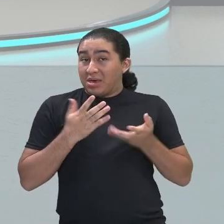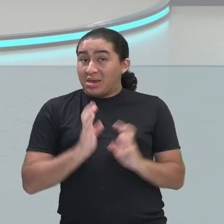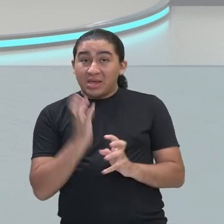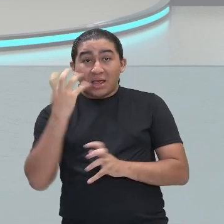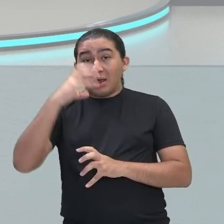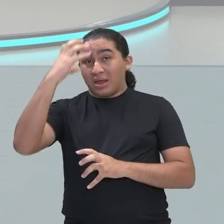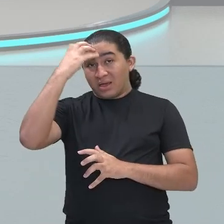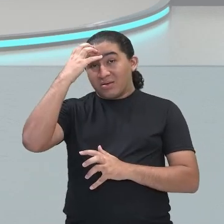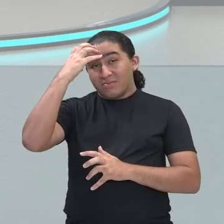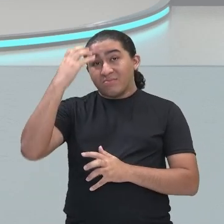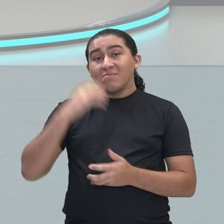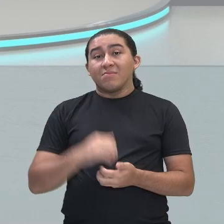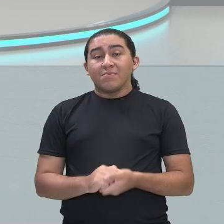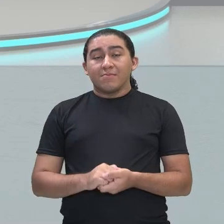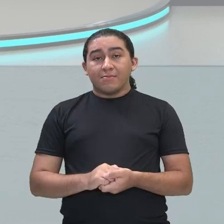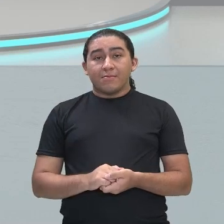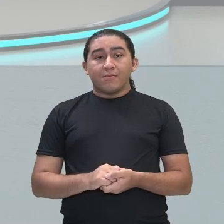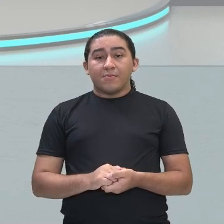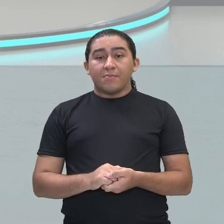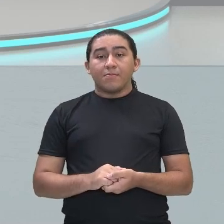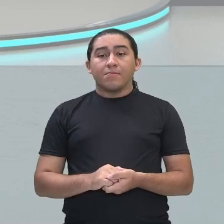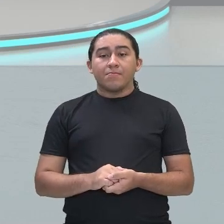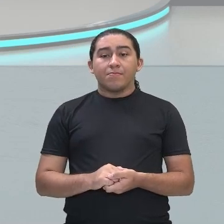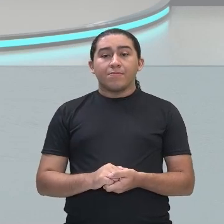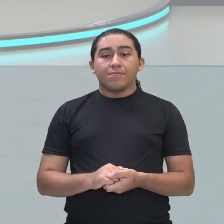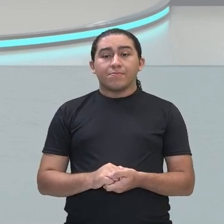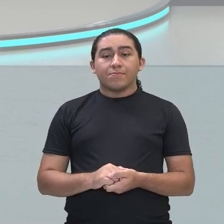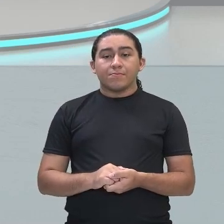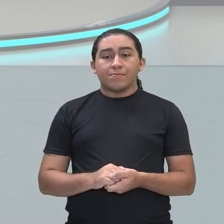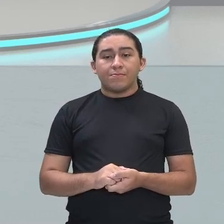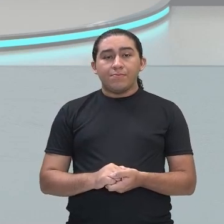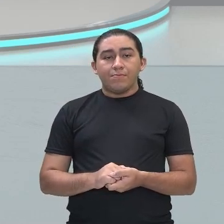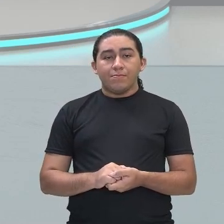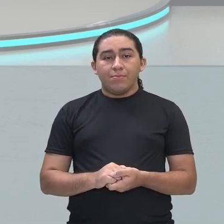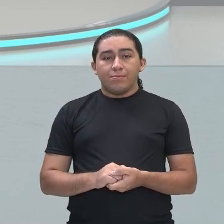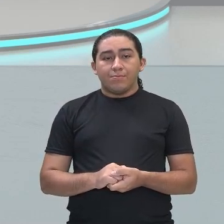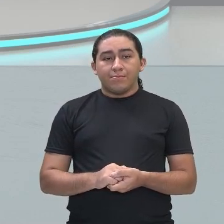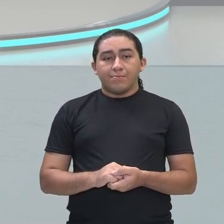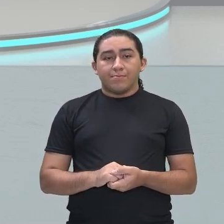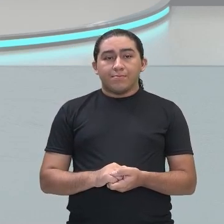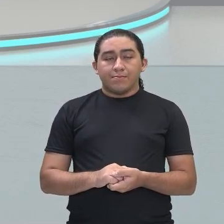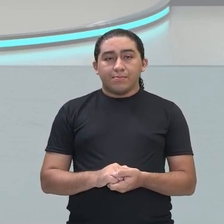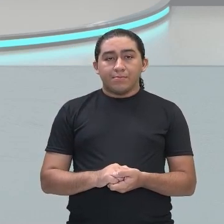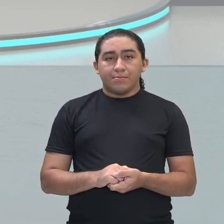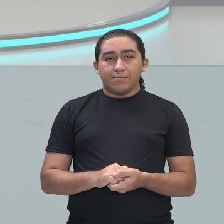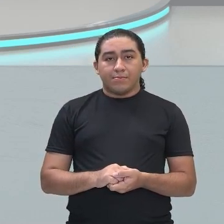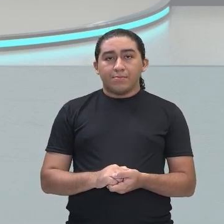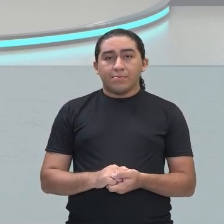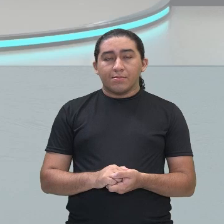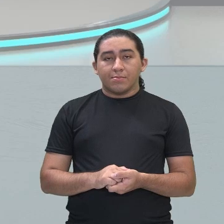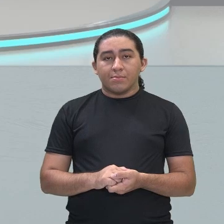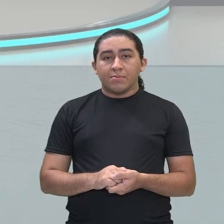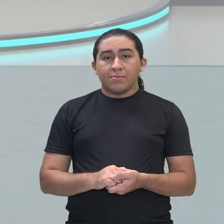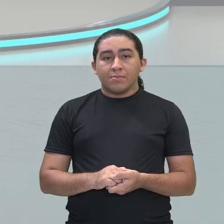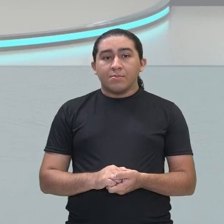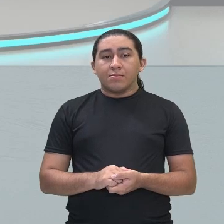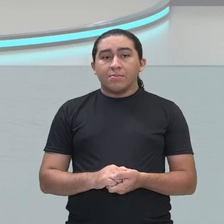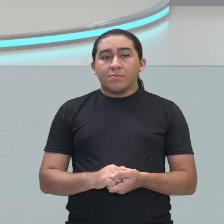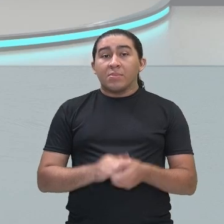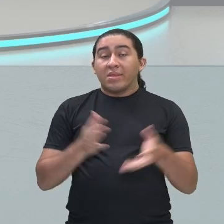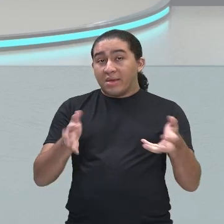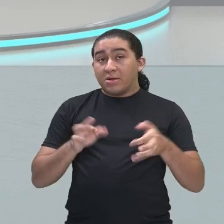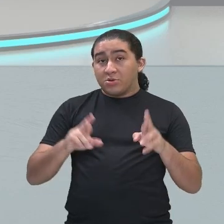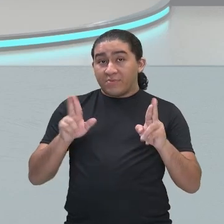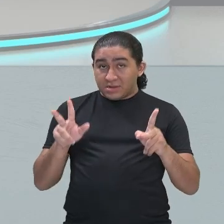Ele queria que o regime deles fosse diferente, né? Não o